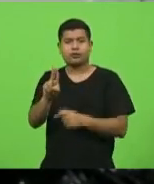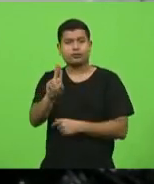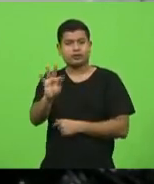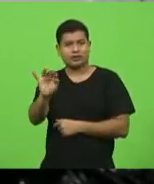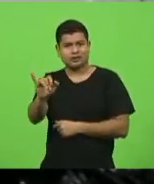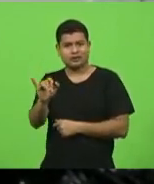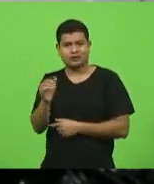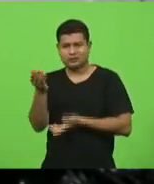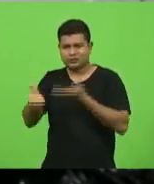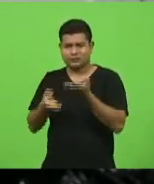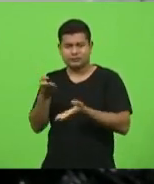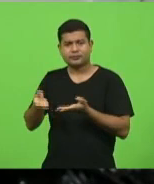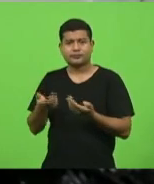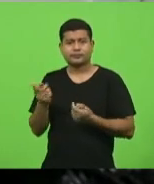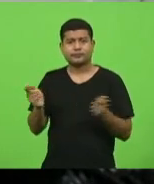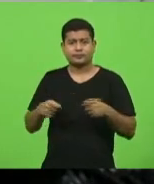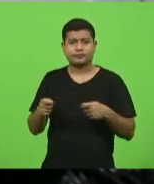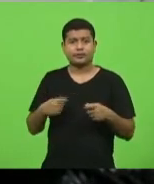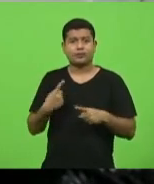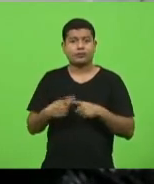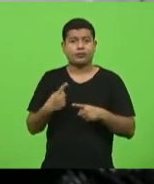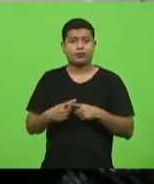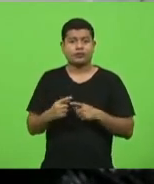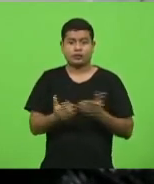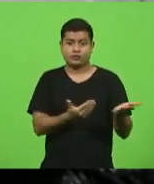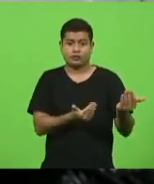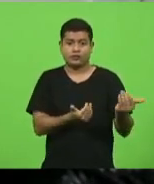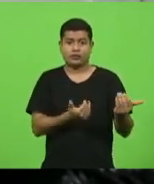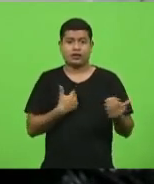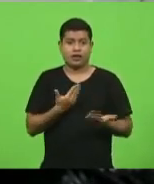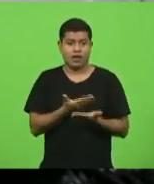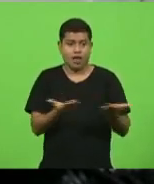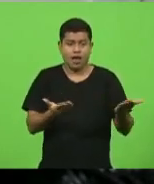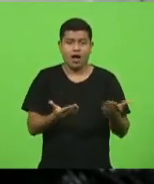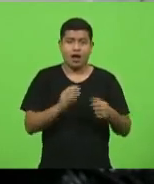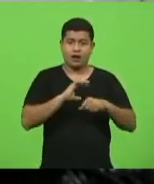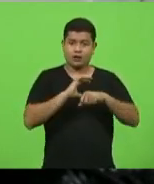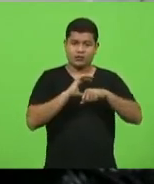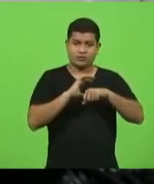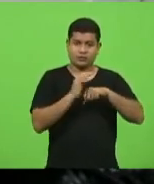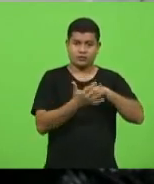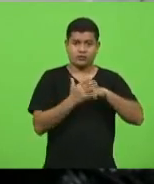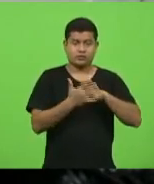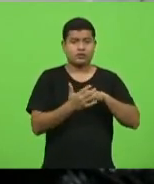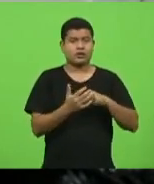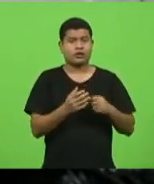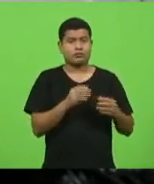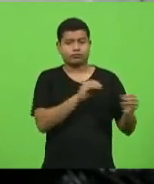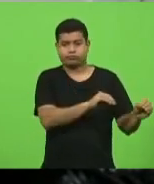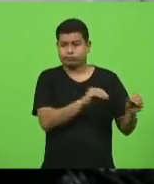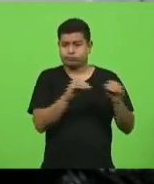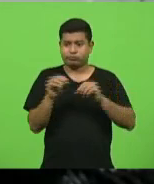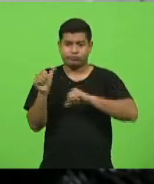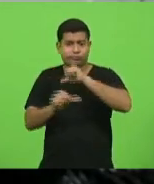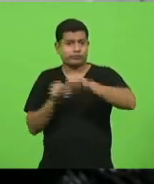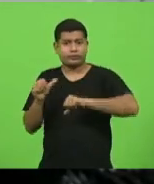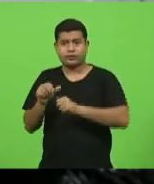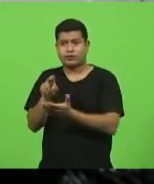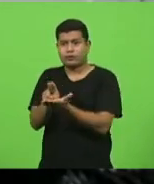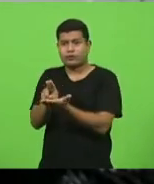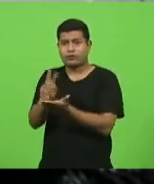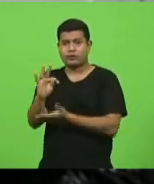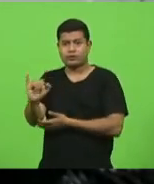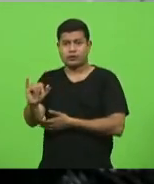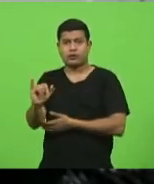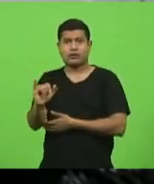juventude está chegando de manhã contaminada, de tarde está no hospital e de noite está na UTI. Por quê? Porque não tem